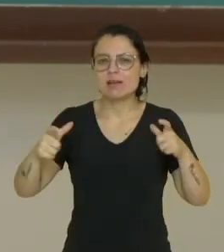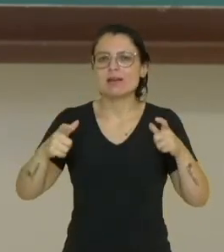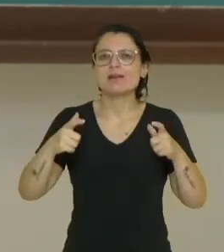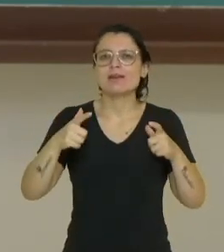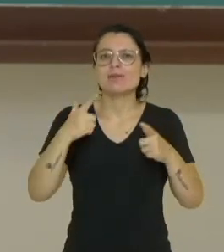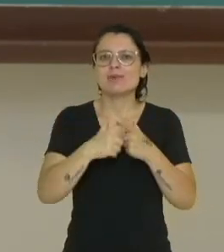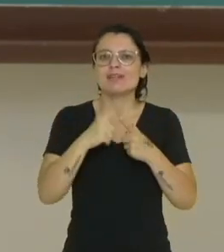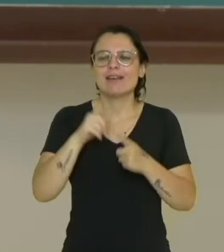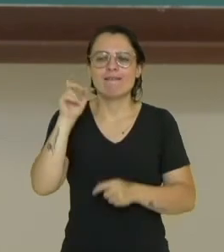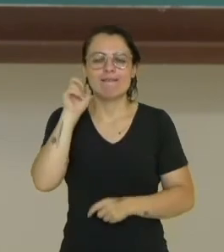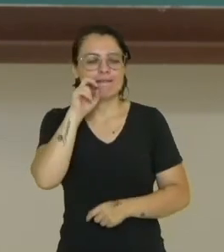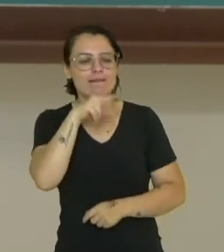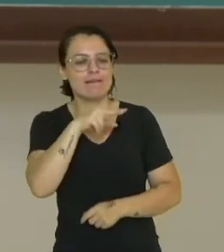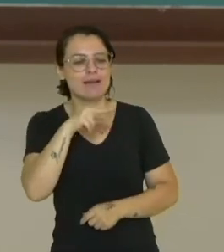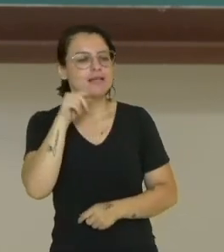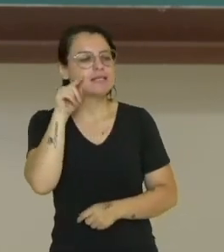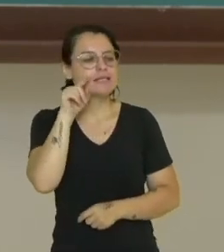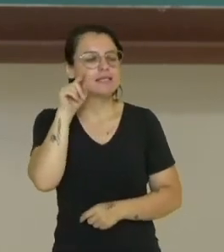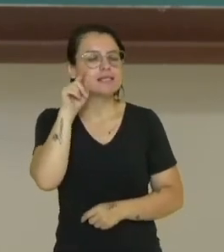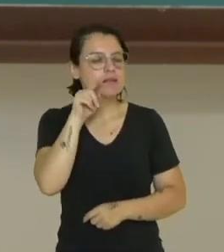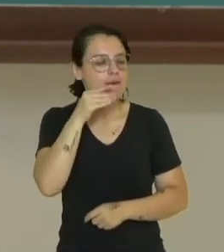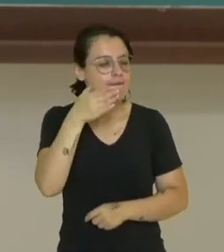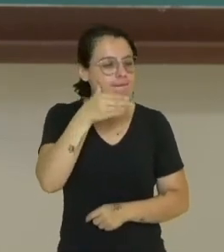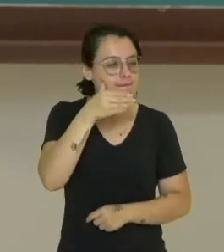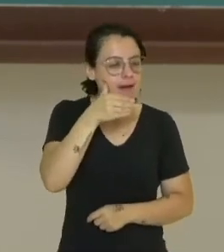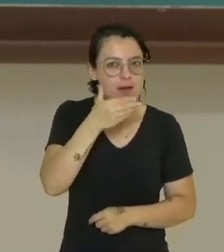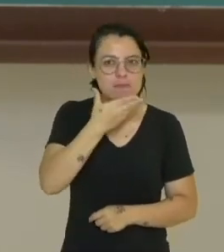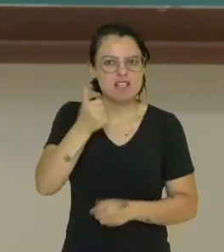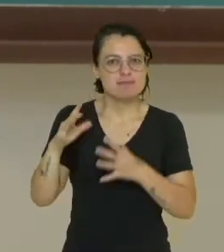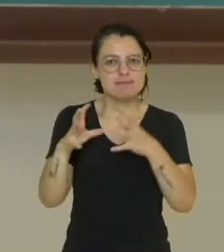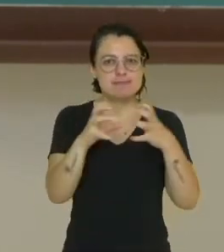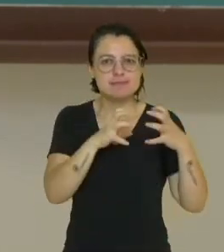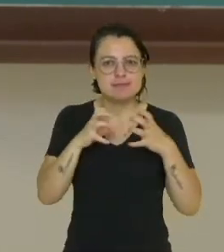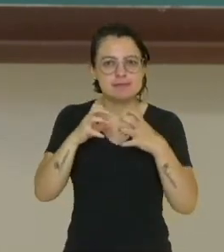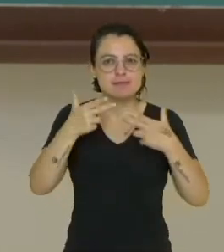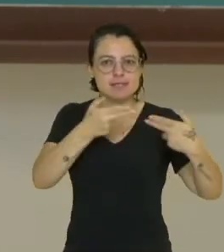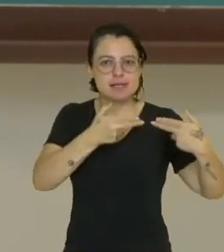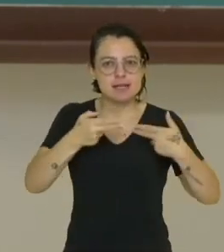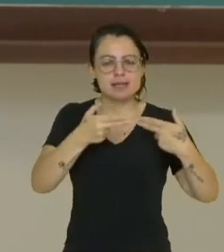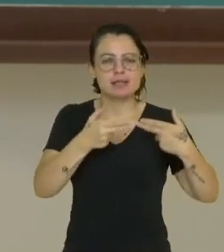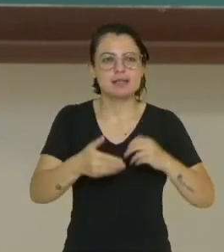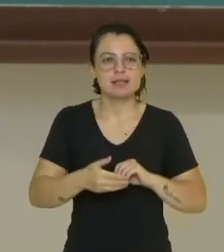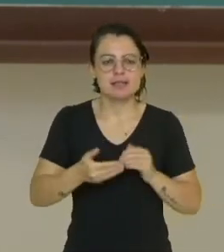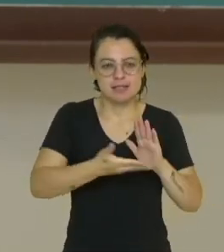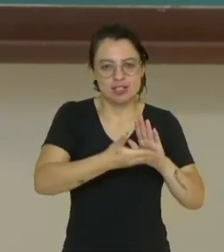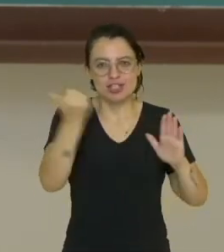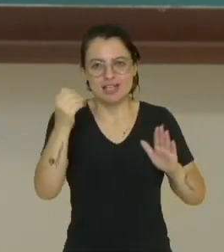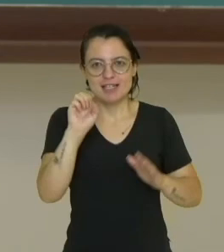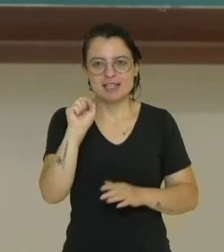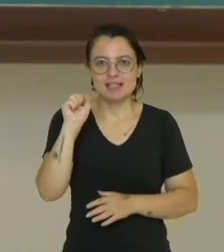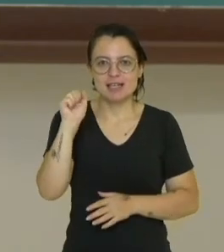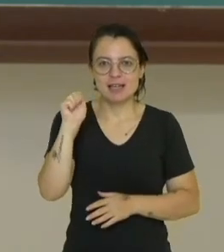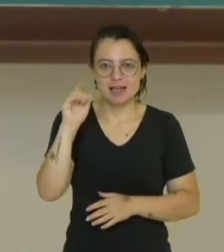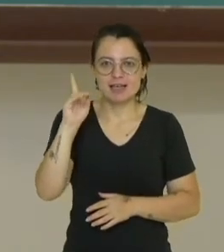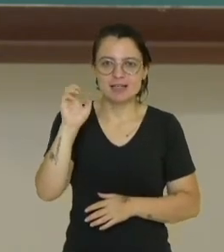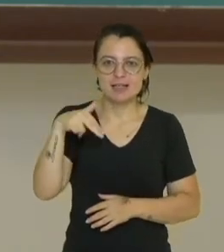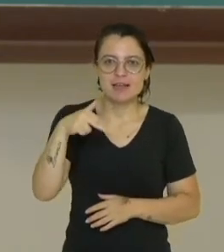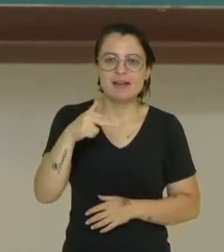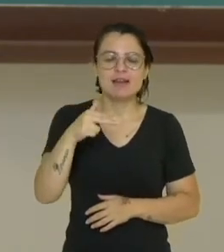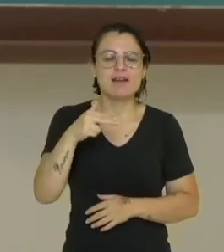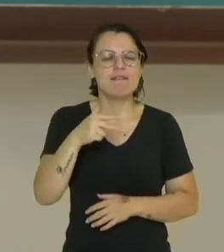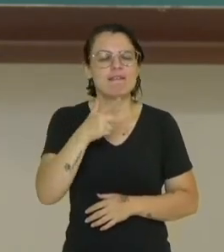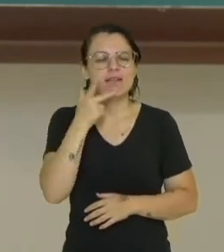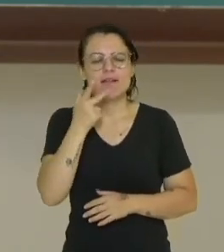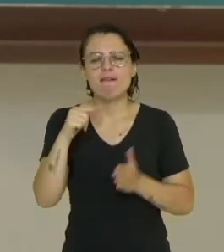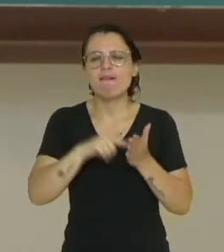a pena para os Estados Unidos fazer uma guerra contra o Iraque e depor o ditador Saddam Hussein, alegando que ele tinha armas de destruição em